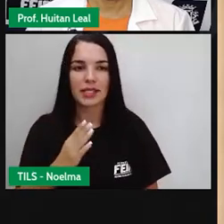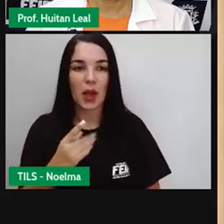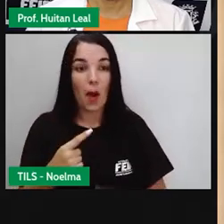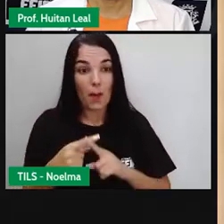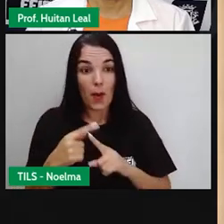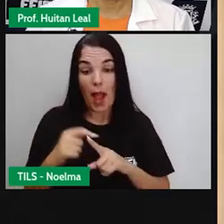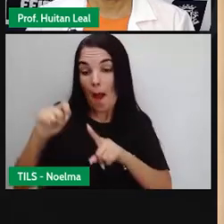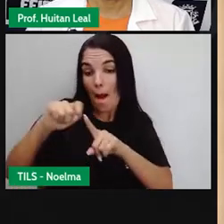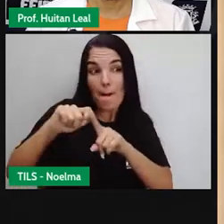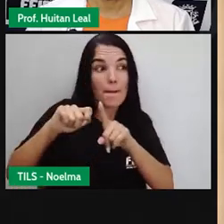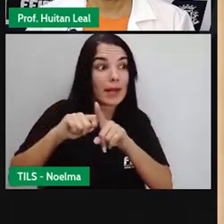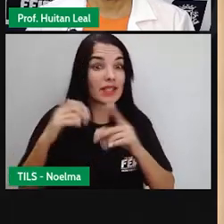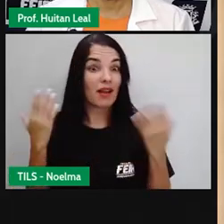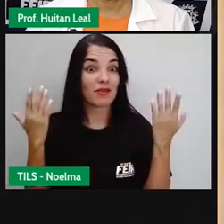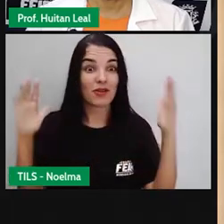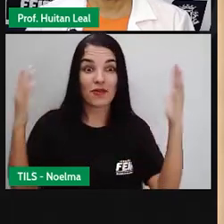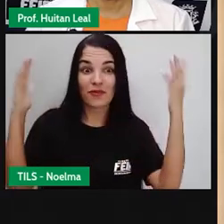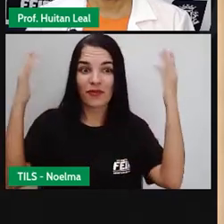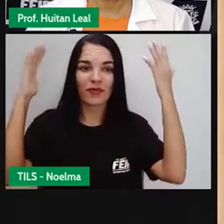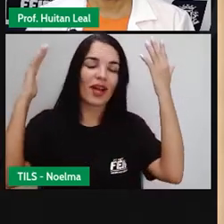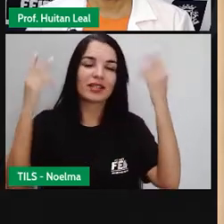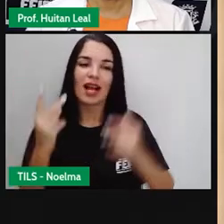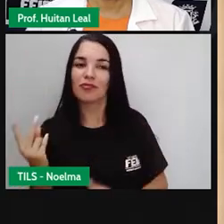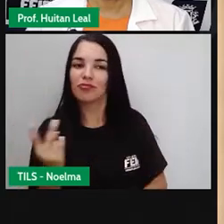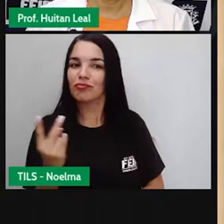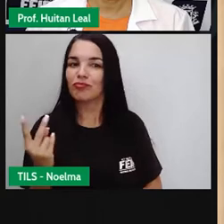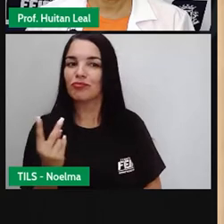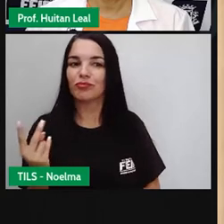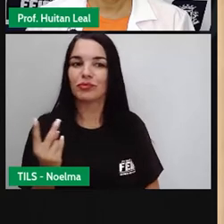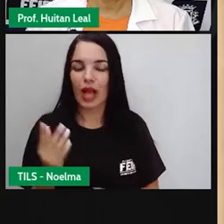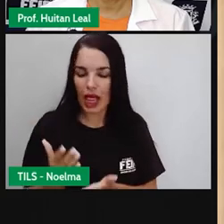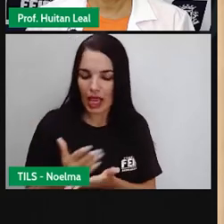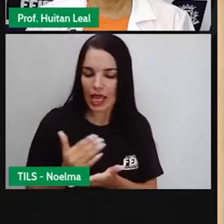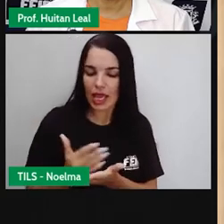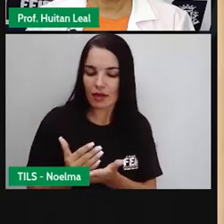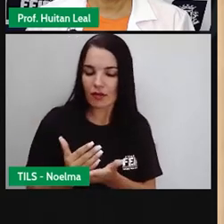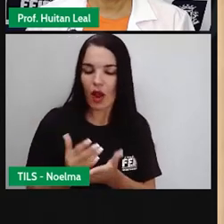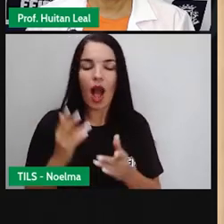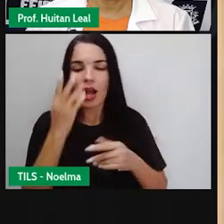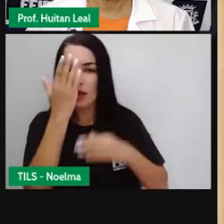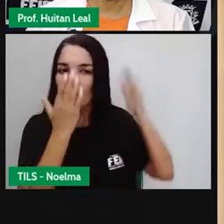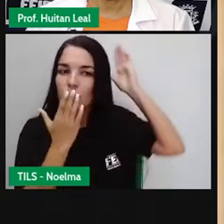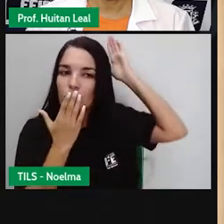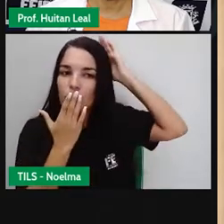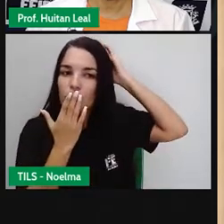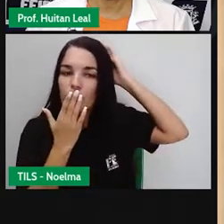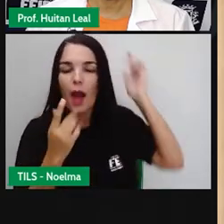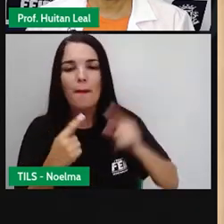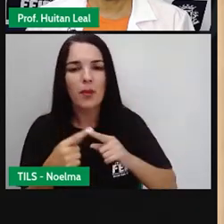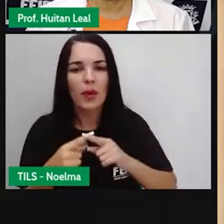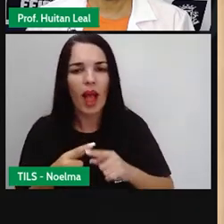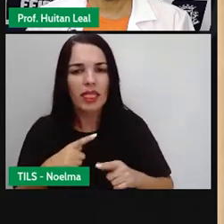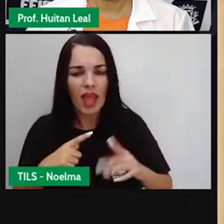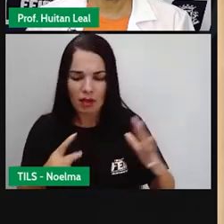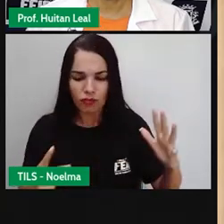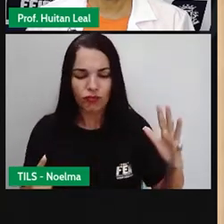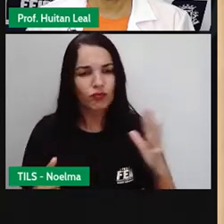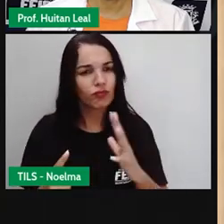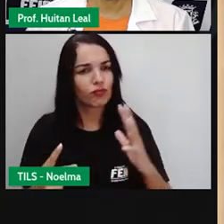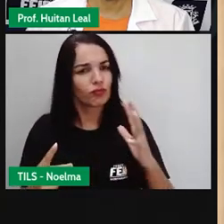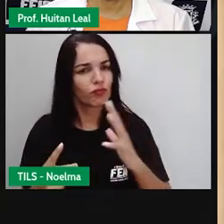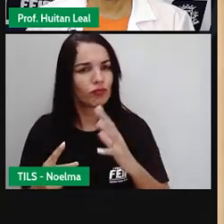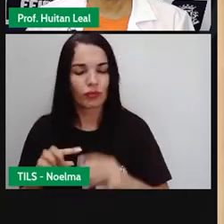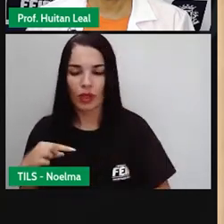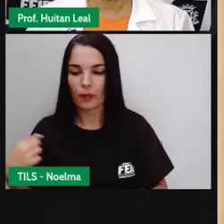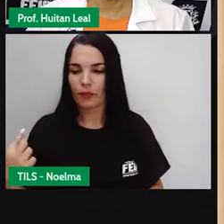esses dois elementos que influenciam muito no nosso dia a dia, no nosso comportamento,